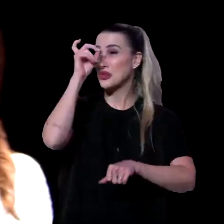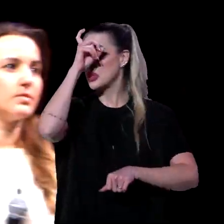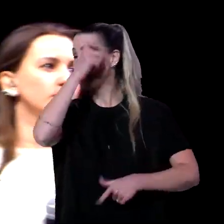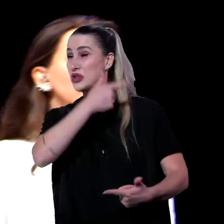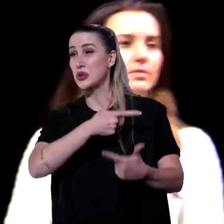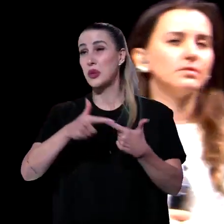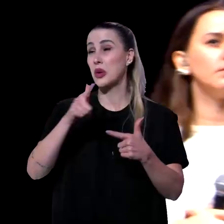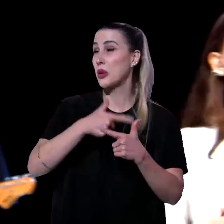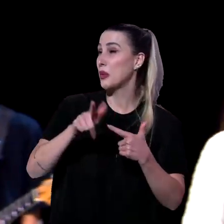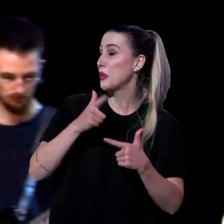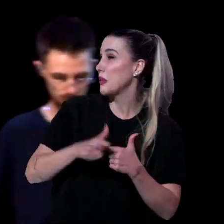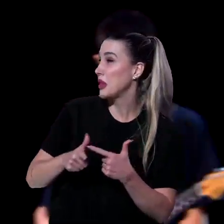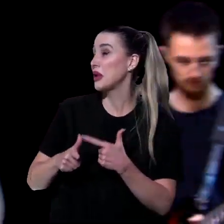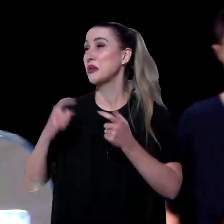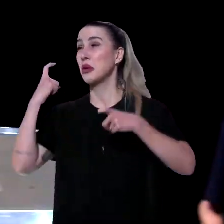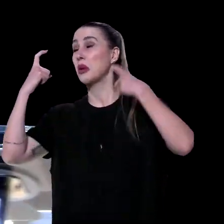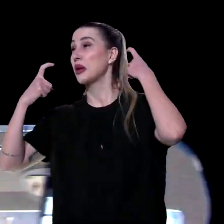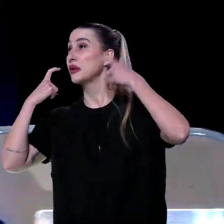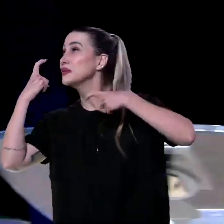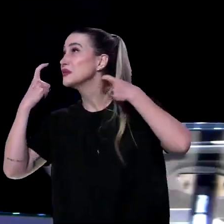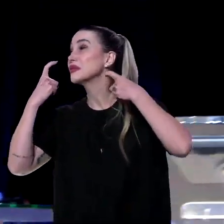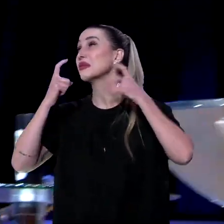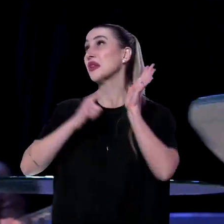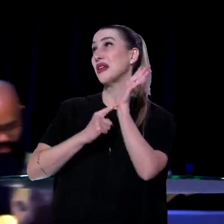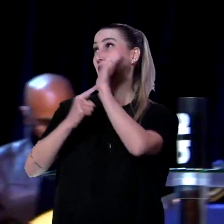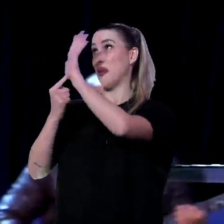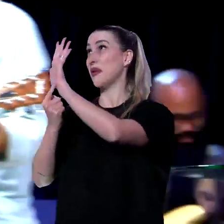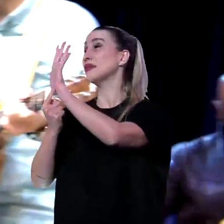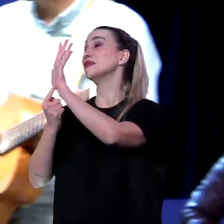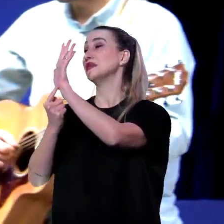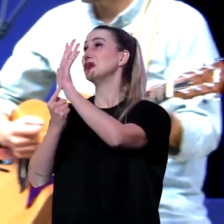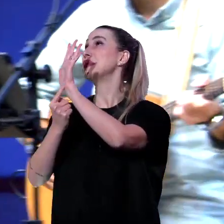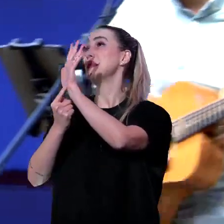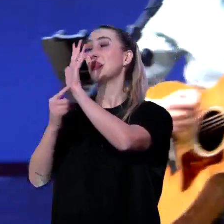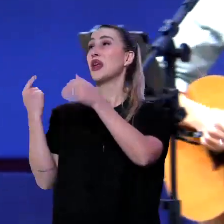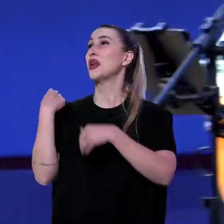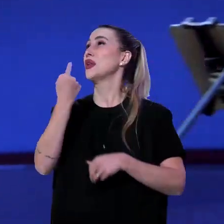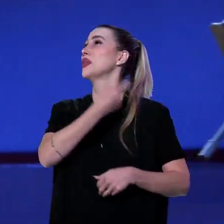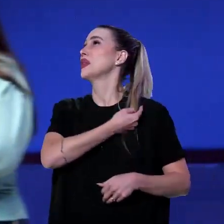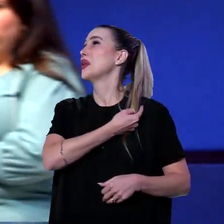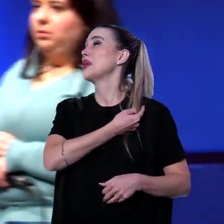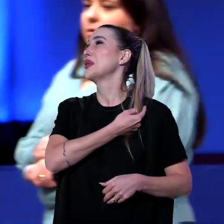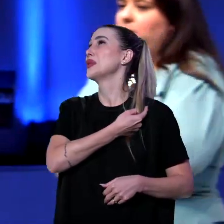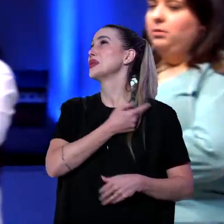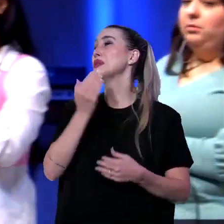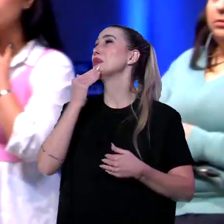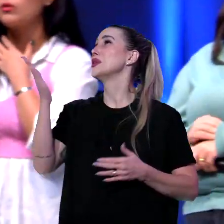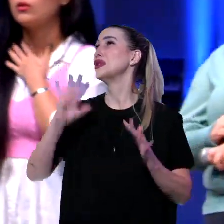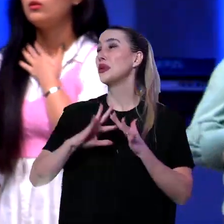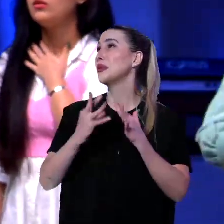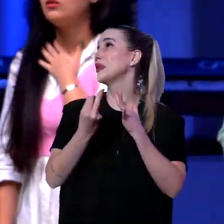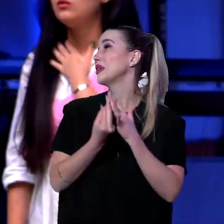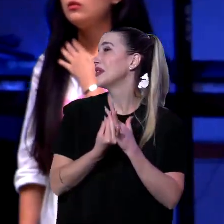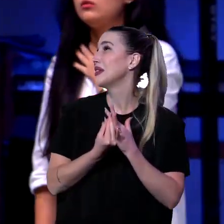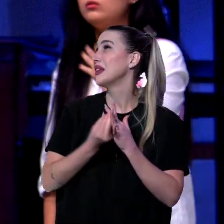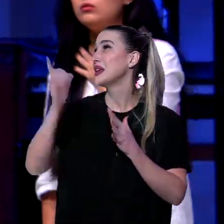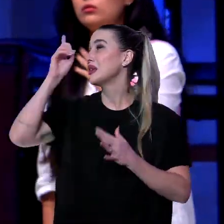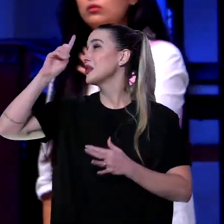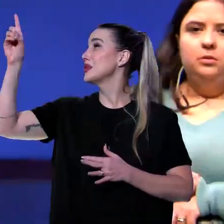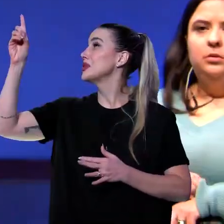Pai. Nós te pedimos como igreja que o Senhor tome as preocupações nas suas mãos. As dificuldades, as